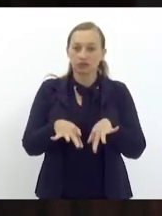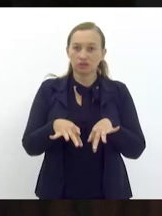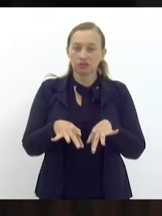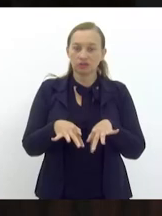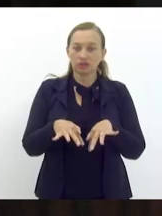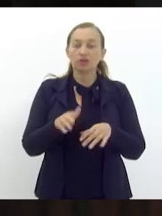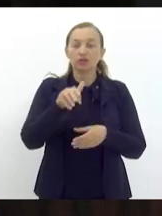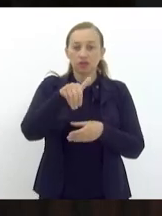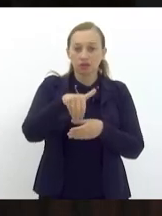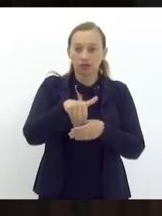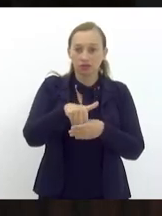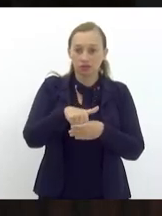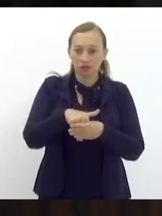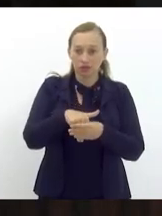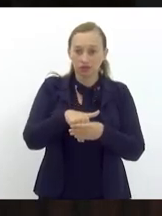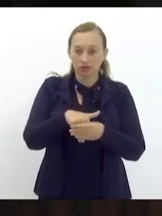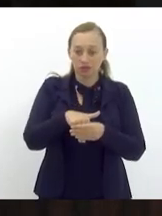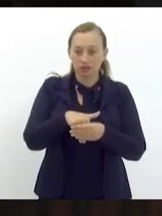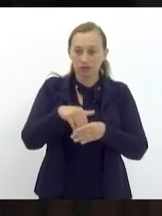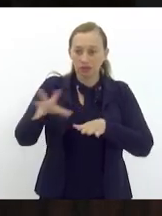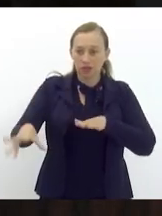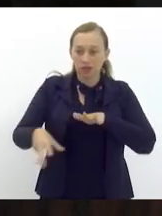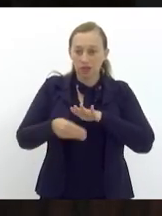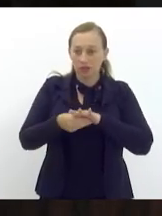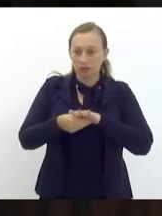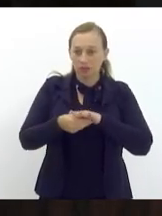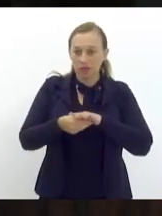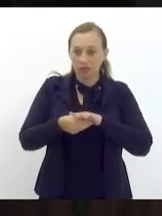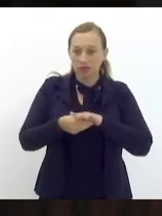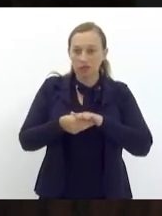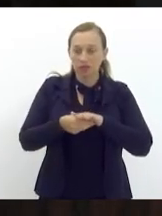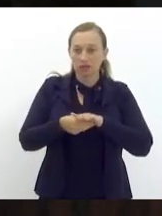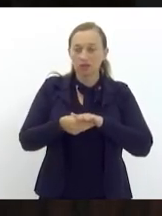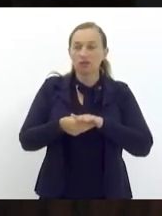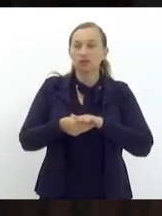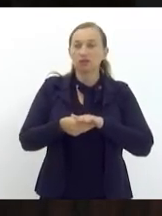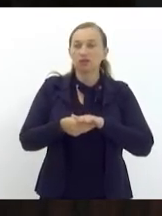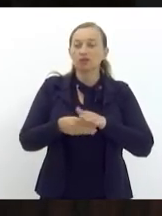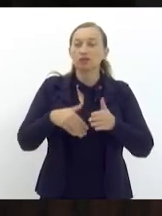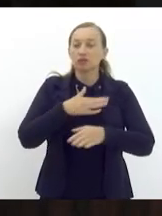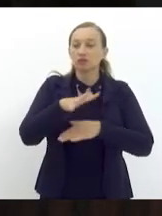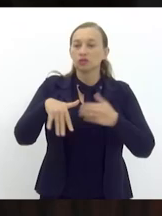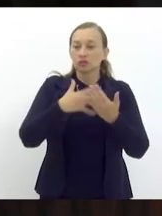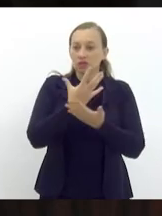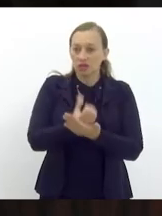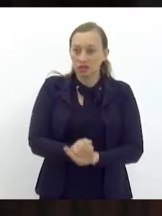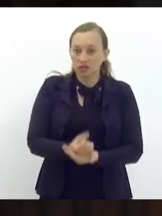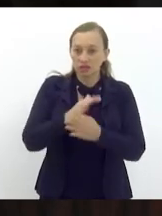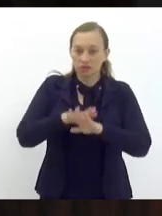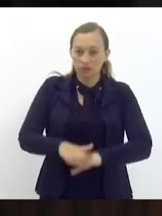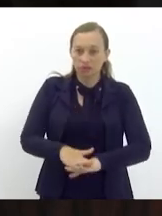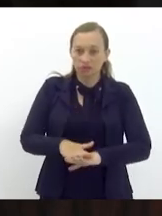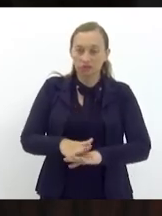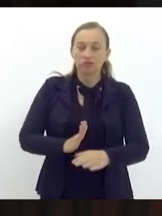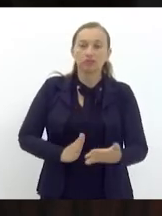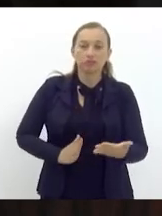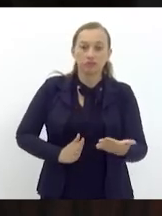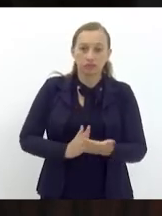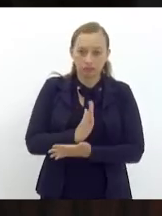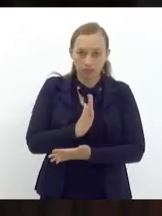discussão. Em votação e emenda de redação. Senhor de Caprovo. Permaneça como estão.